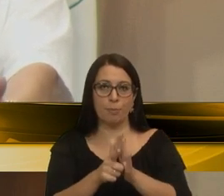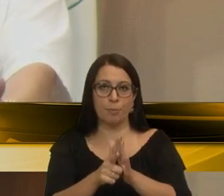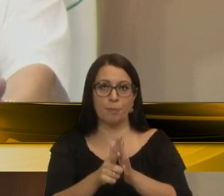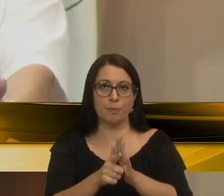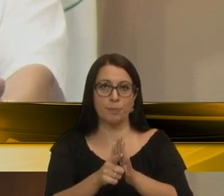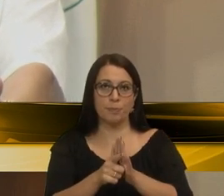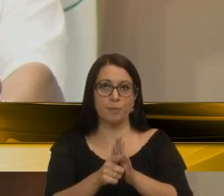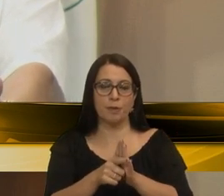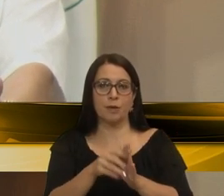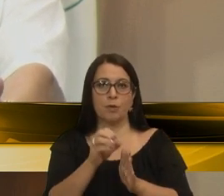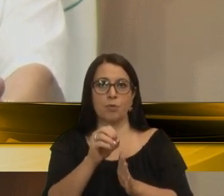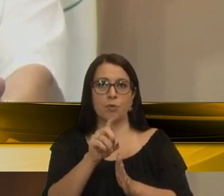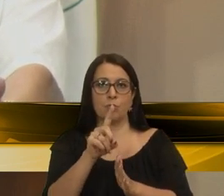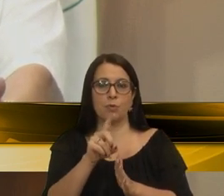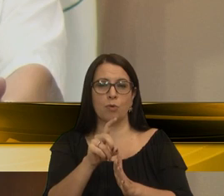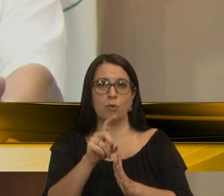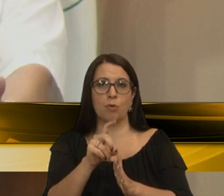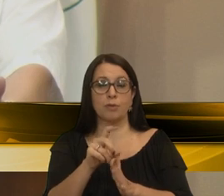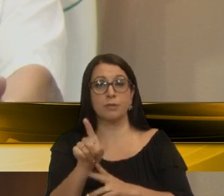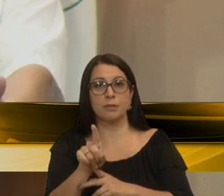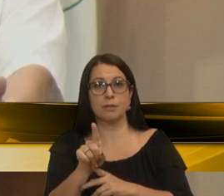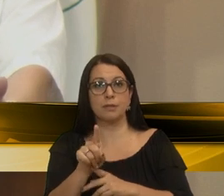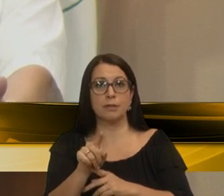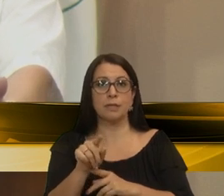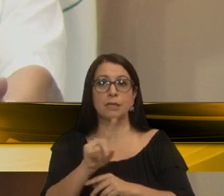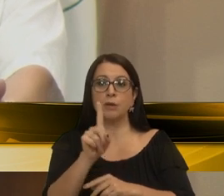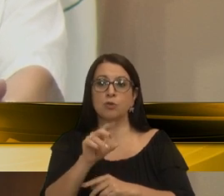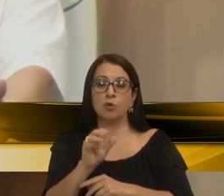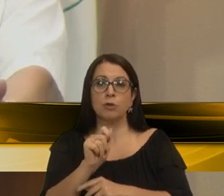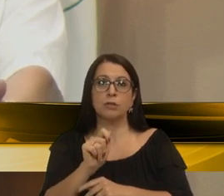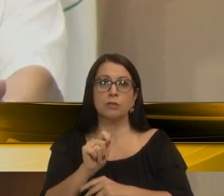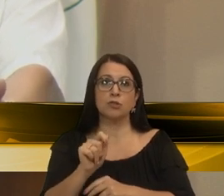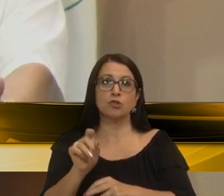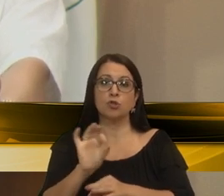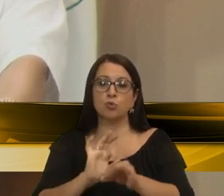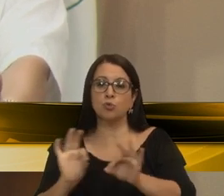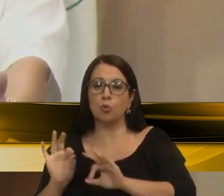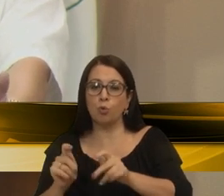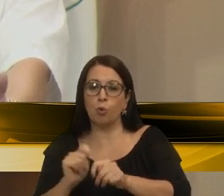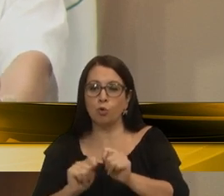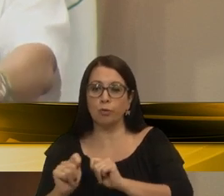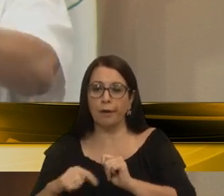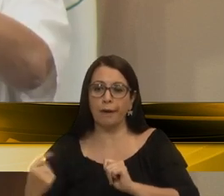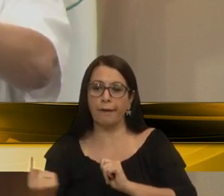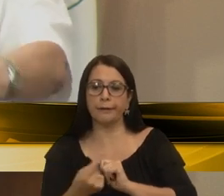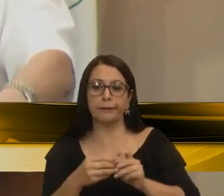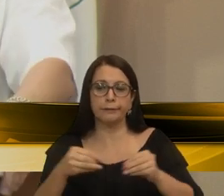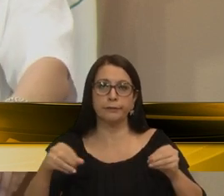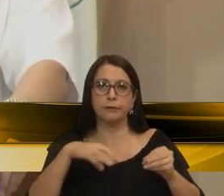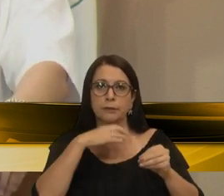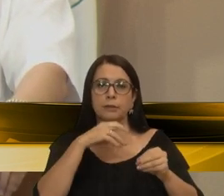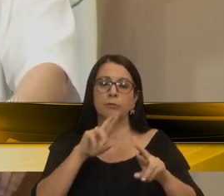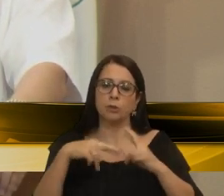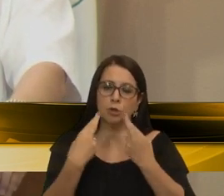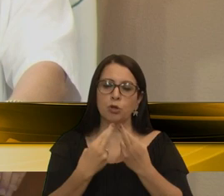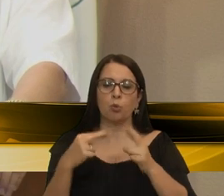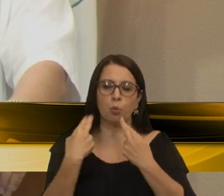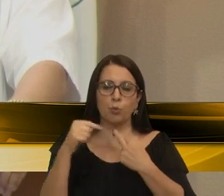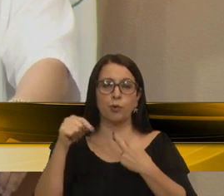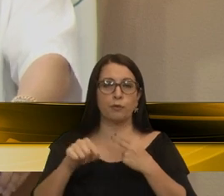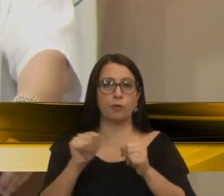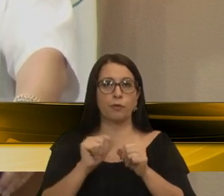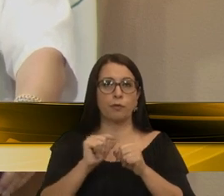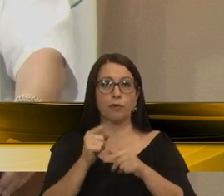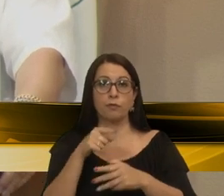zonas de operação controlada, onde várias audiências aqui se